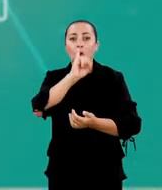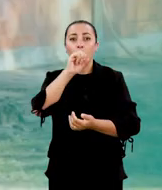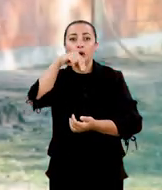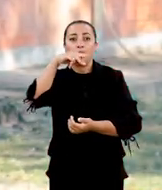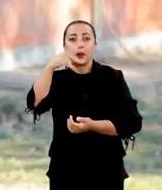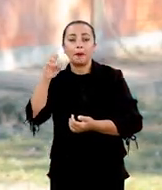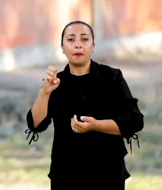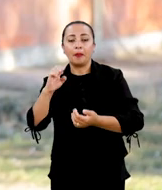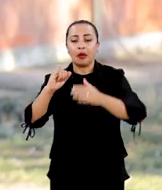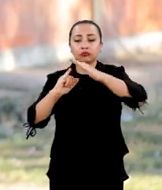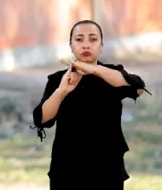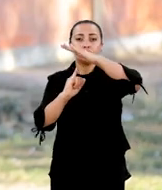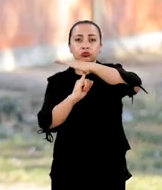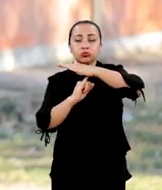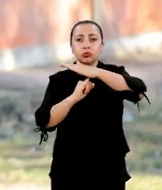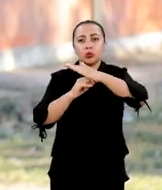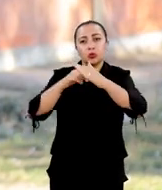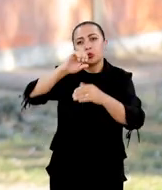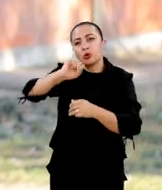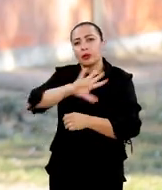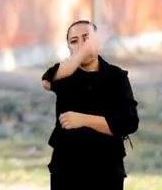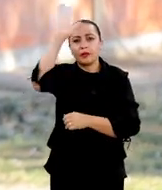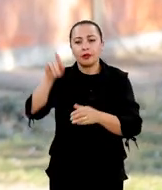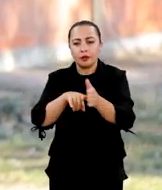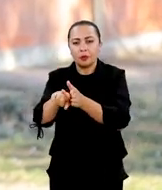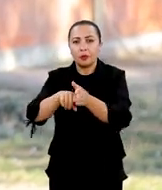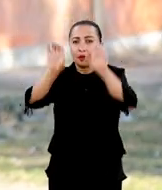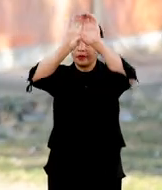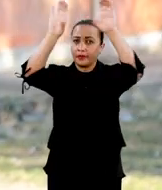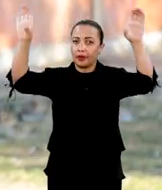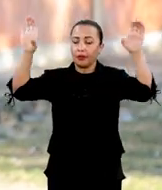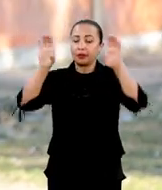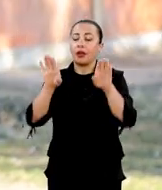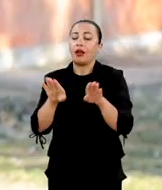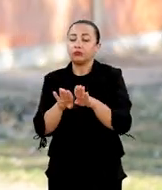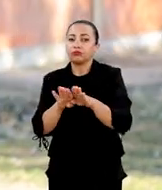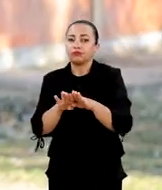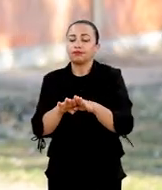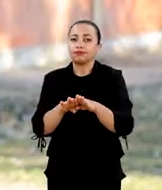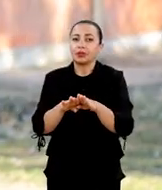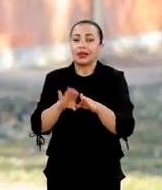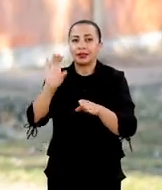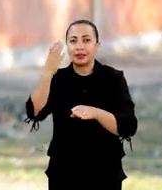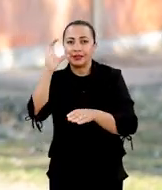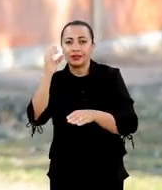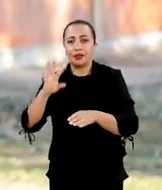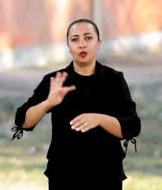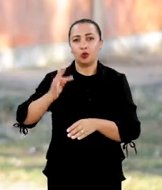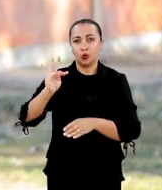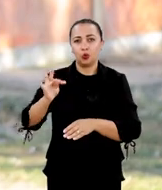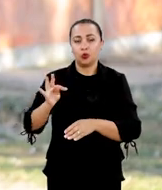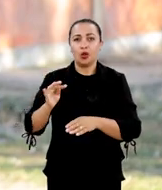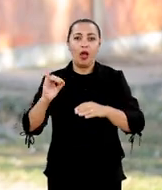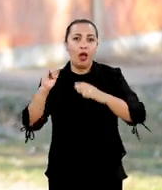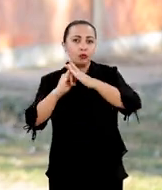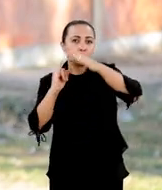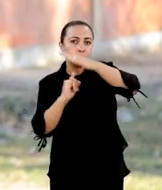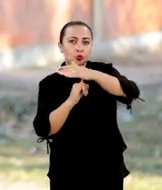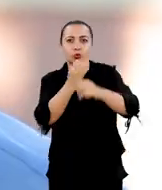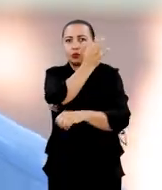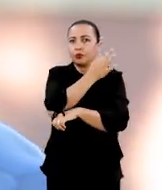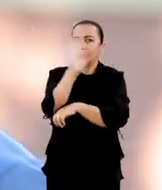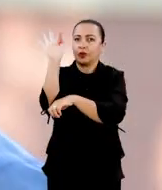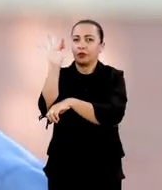O INPE, Instituto Nacional de Pesquisas Espaciais, ele é um órgão do Ministério da Ciência e Tecnologia, é um órgão